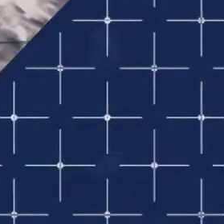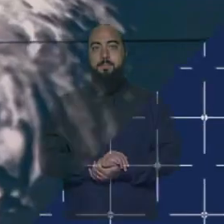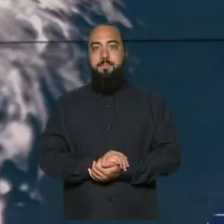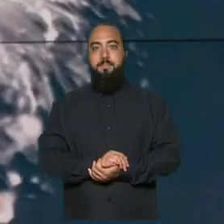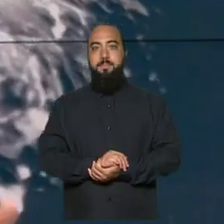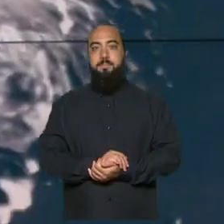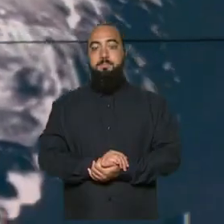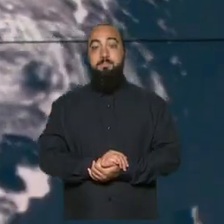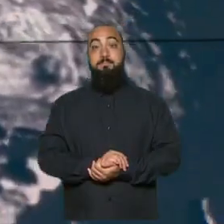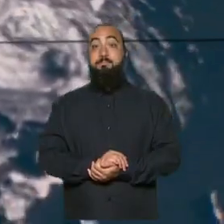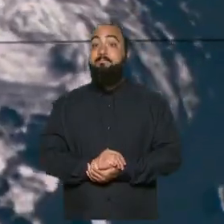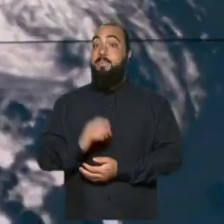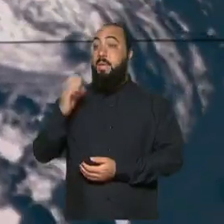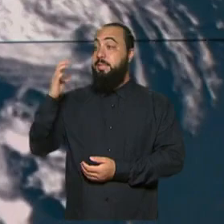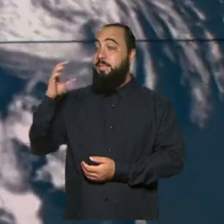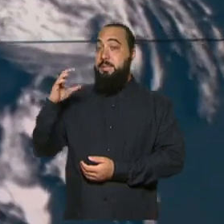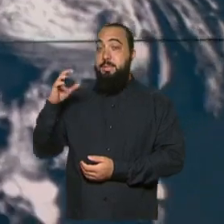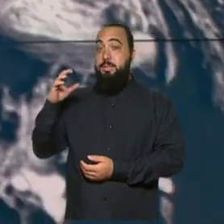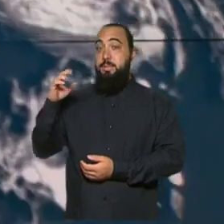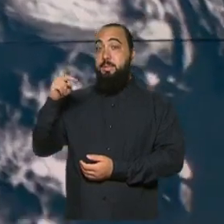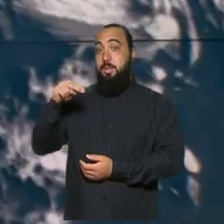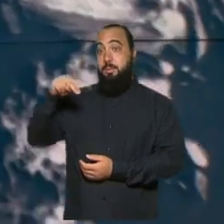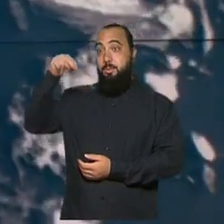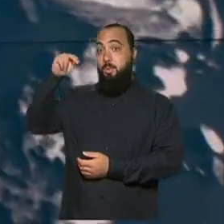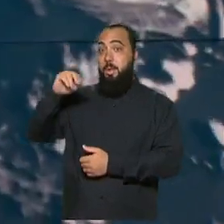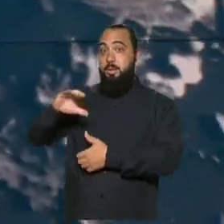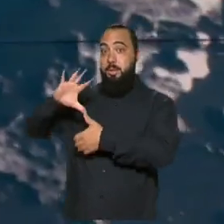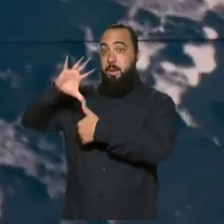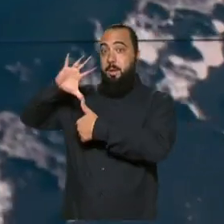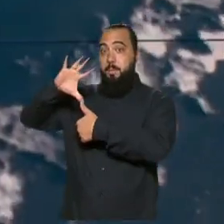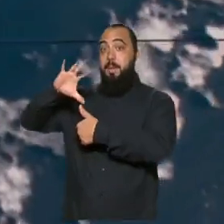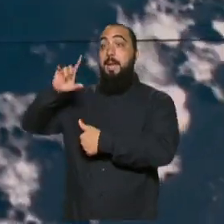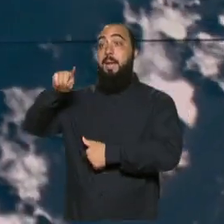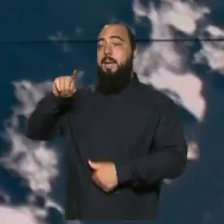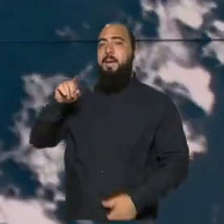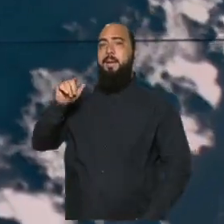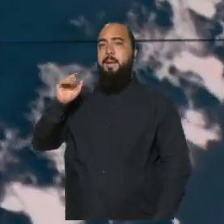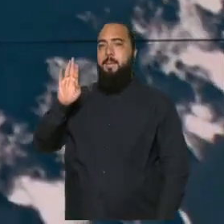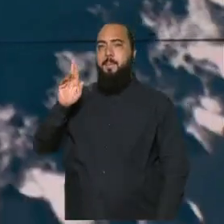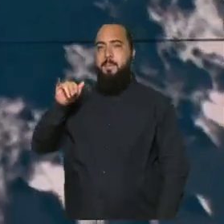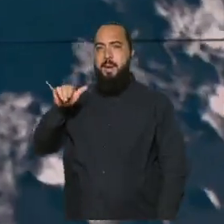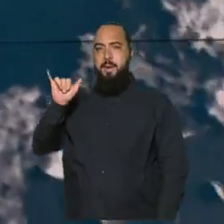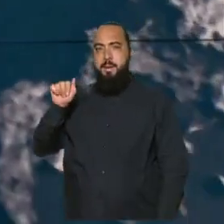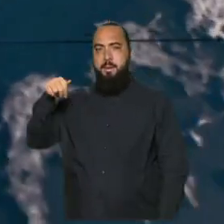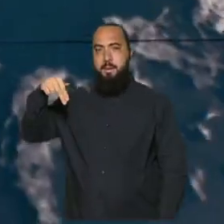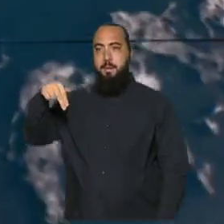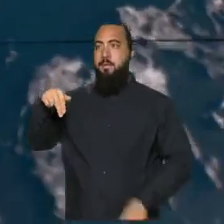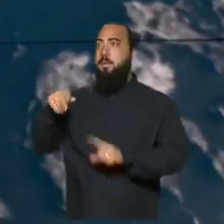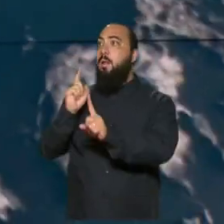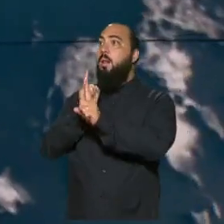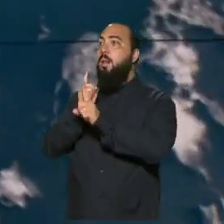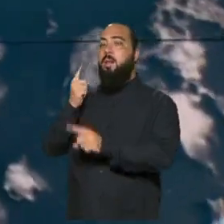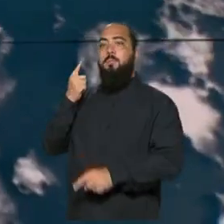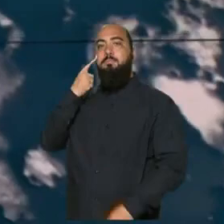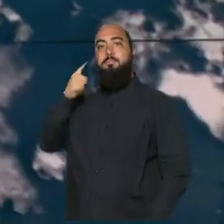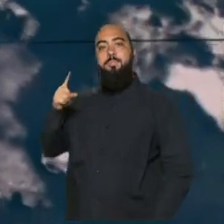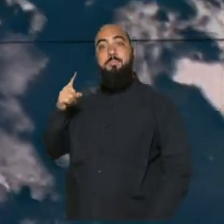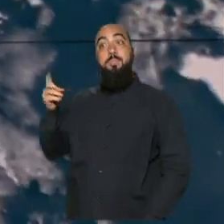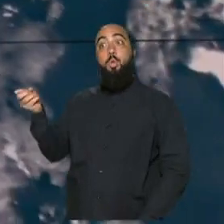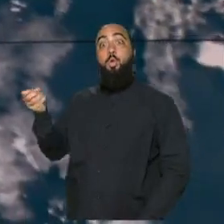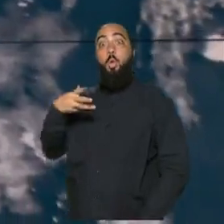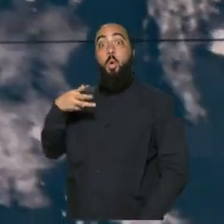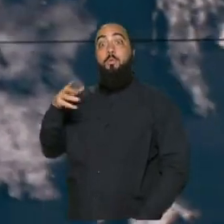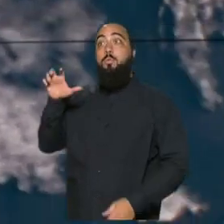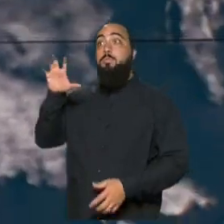O cientista norte-americano Brian Mapes observou e descreveu um novo fenômeno meteorológico